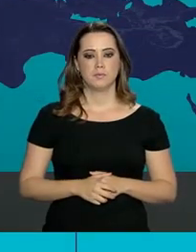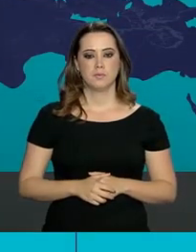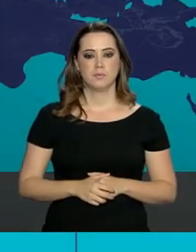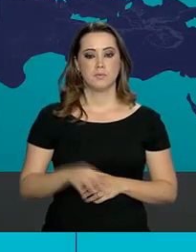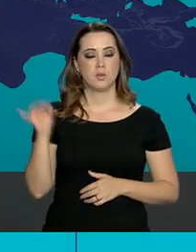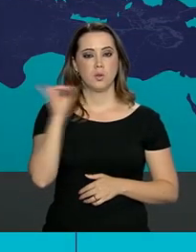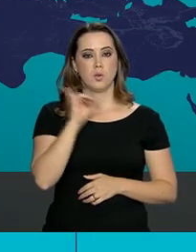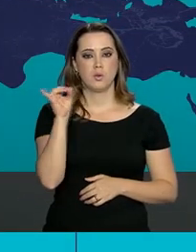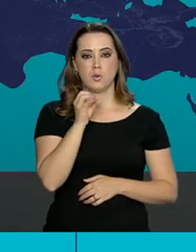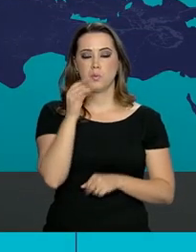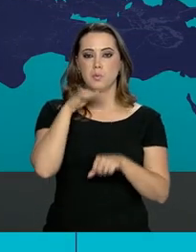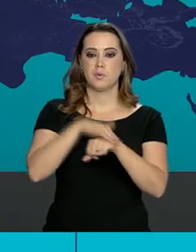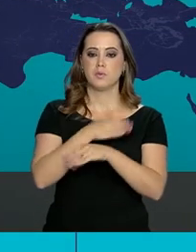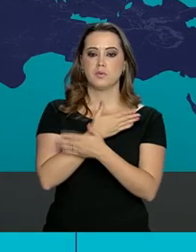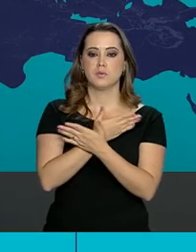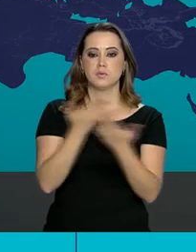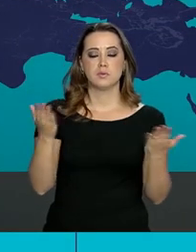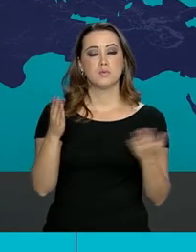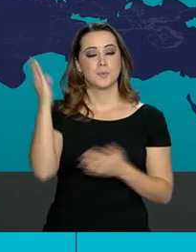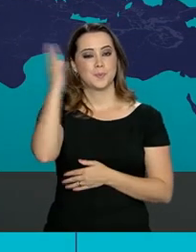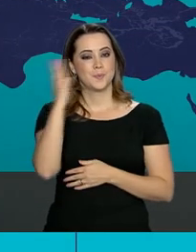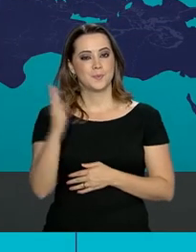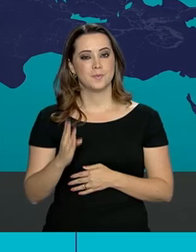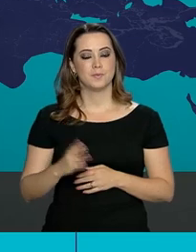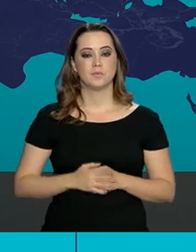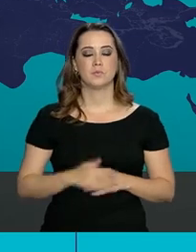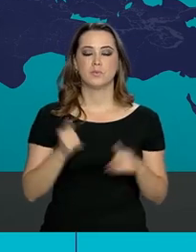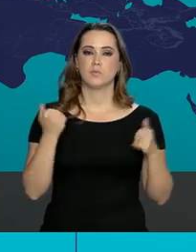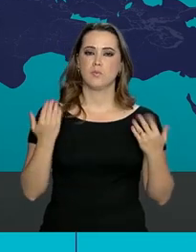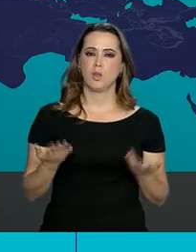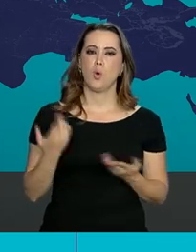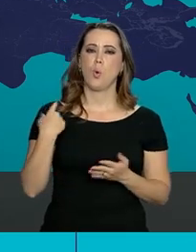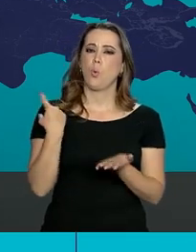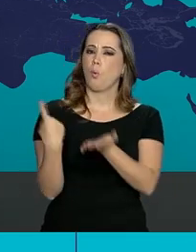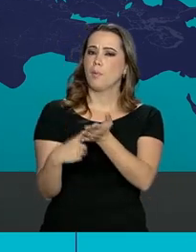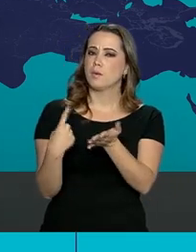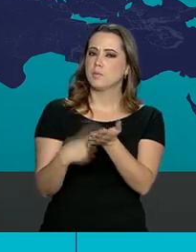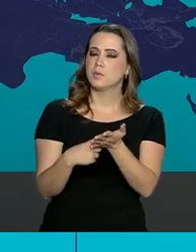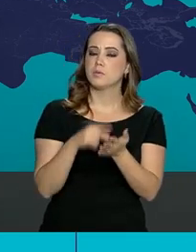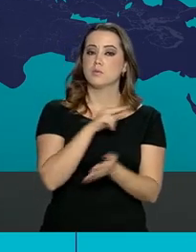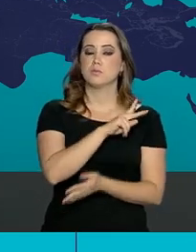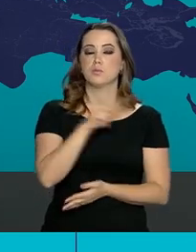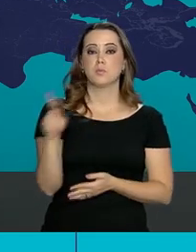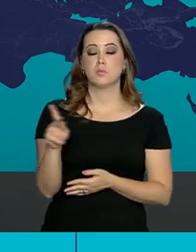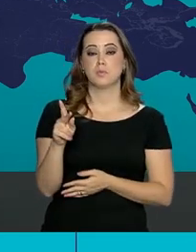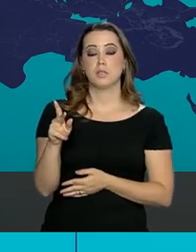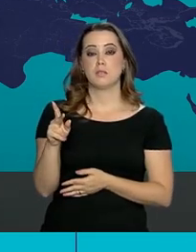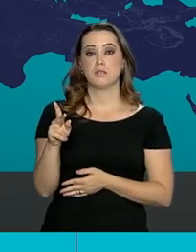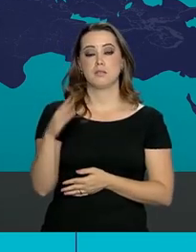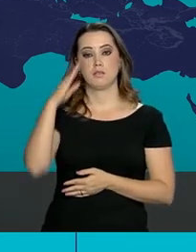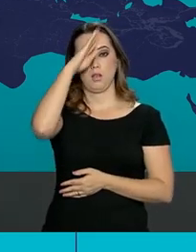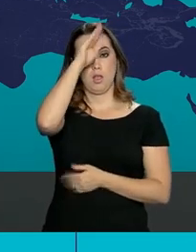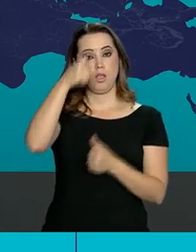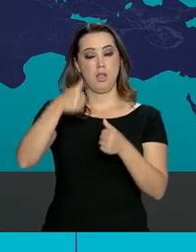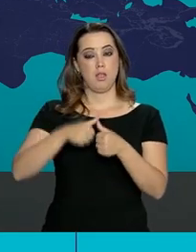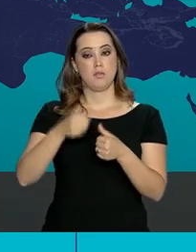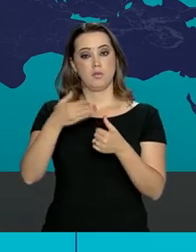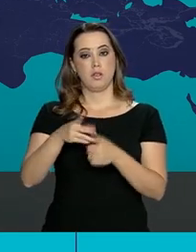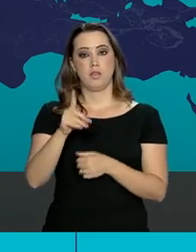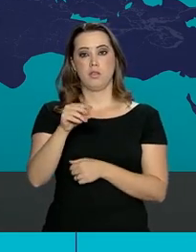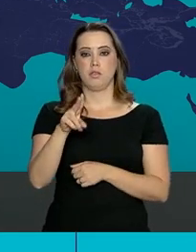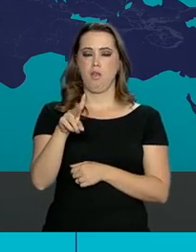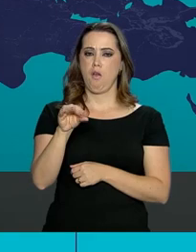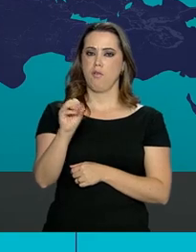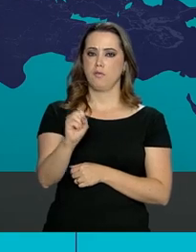Olá, Alessandra. Boa noite para vocês aí no Brasil. Olha, o último compromisso do presidente Jair Bolsonaro em Davos foi um